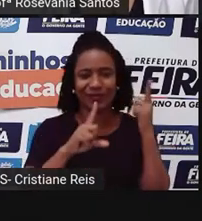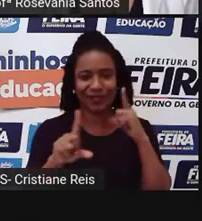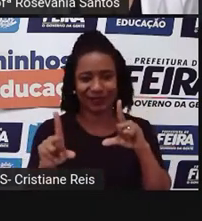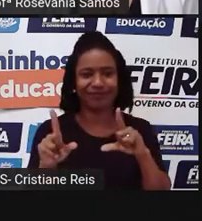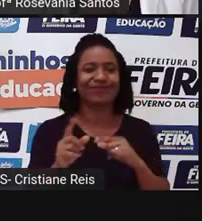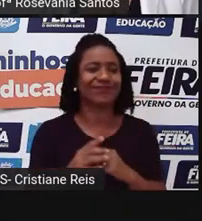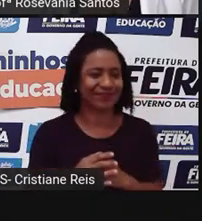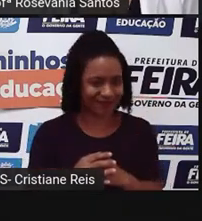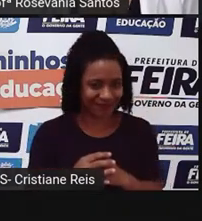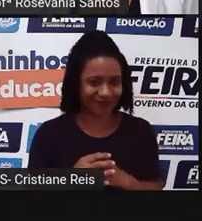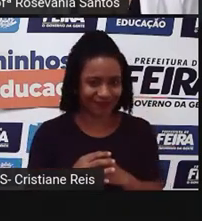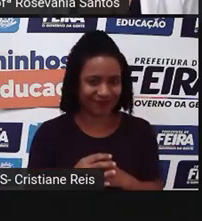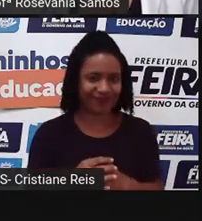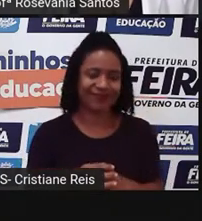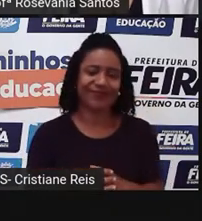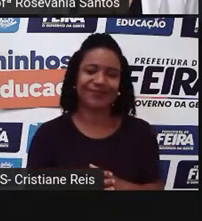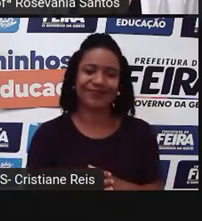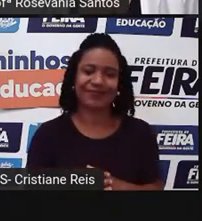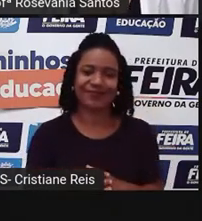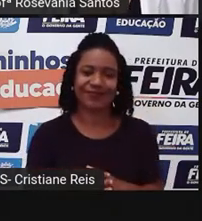comparado até com outras cidades.